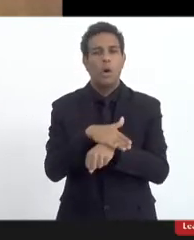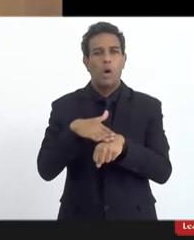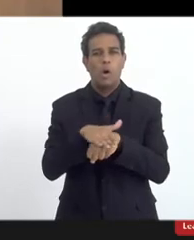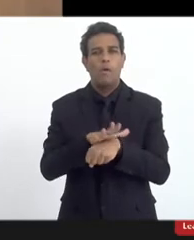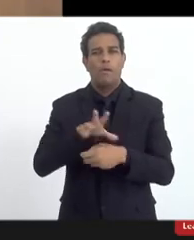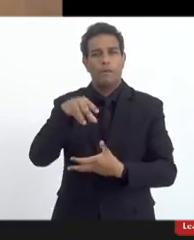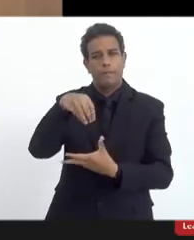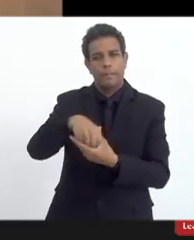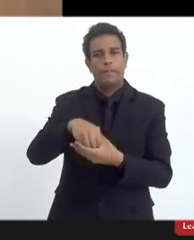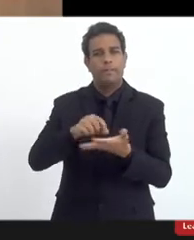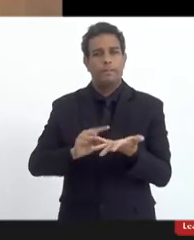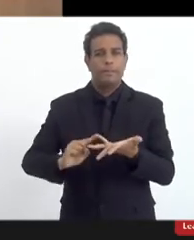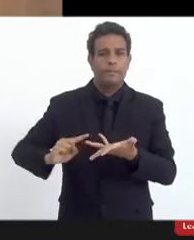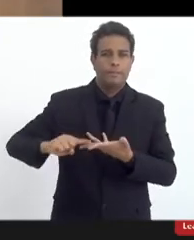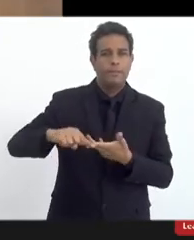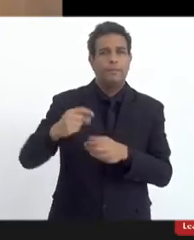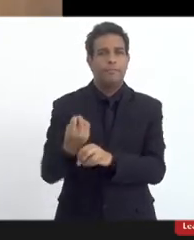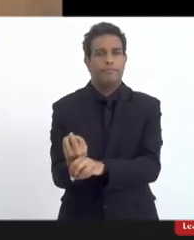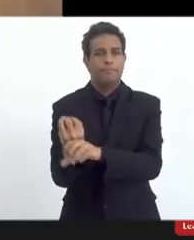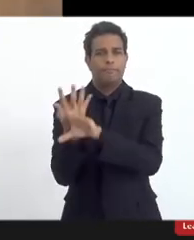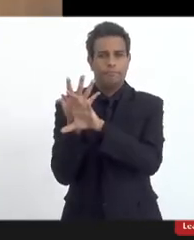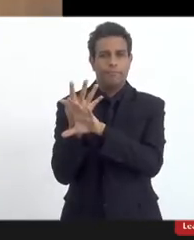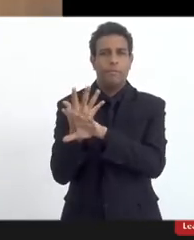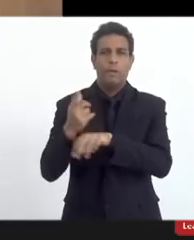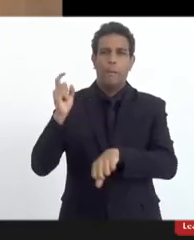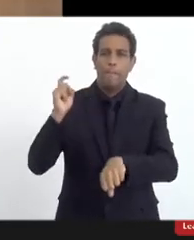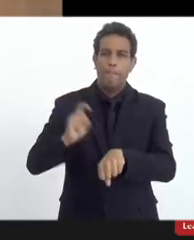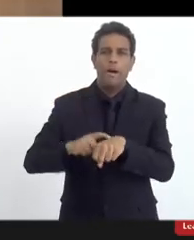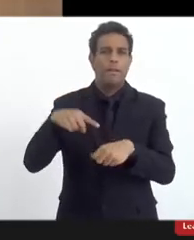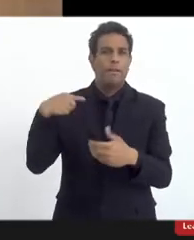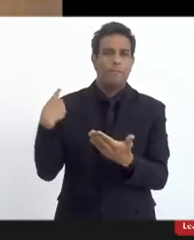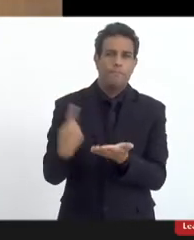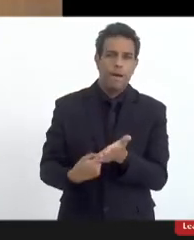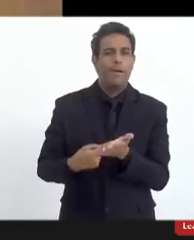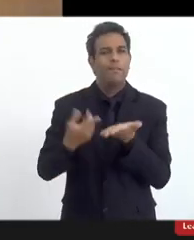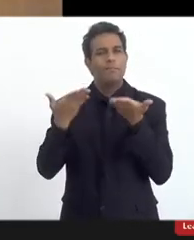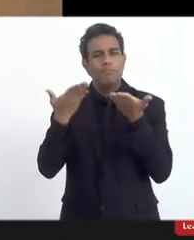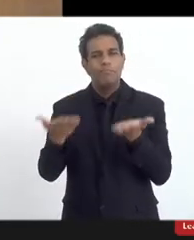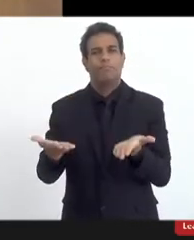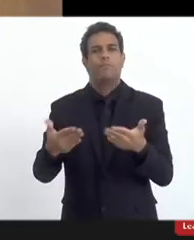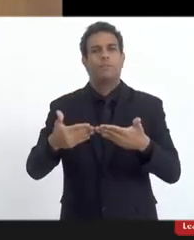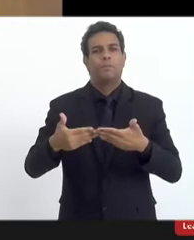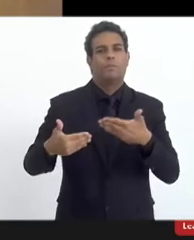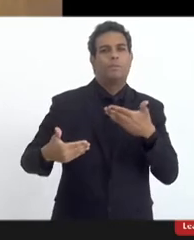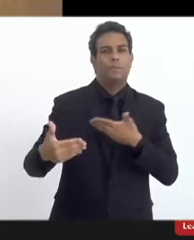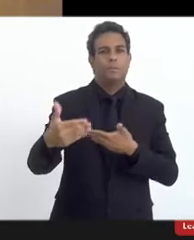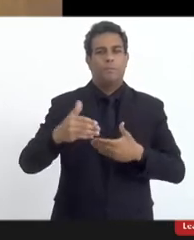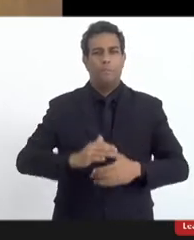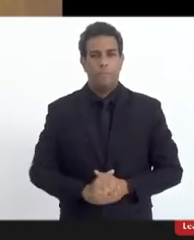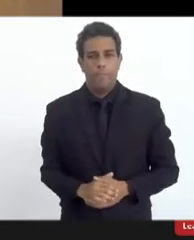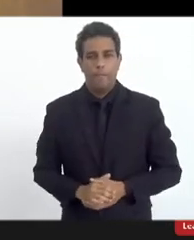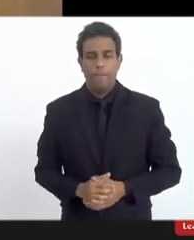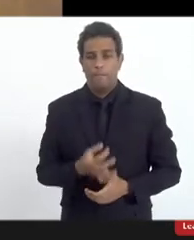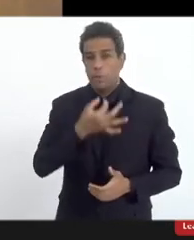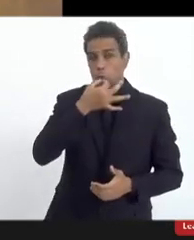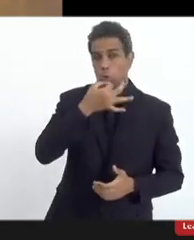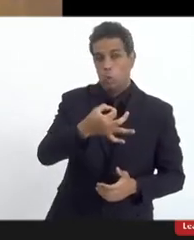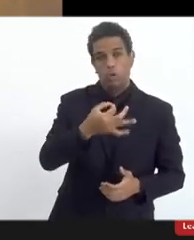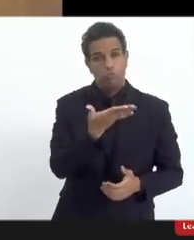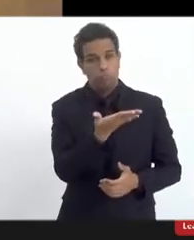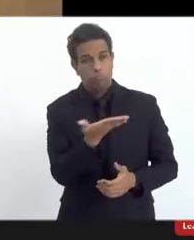ONU virtualmente no dia do lançamento dessa encíclica. Então, eu sugiro